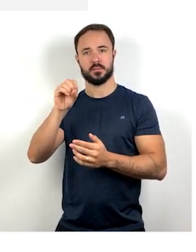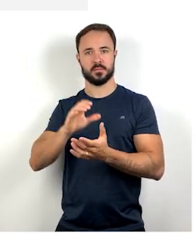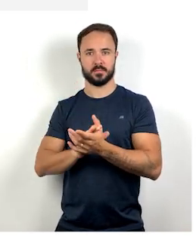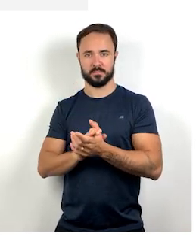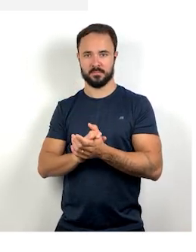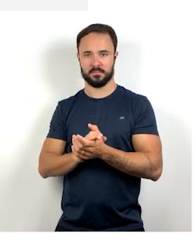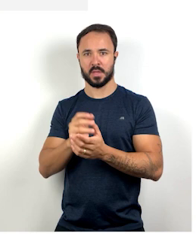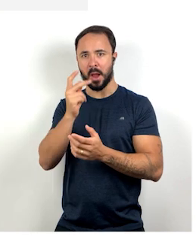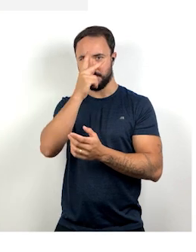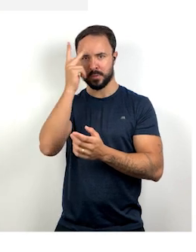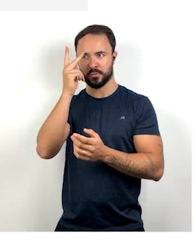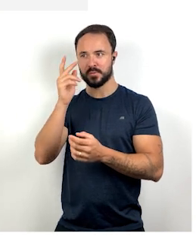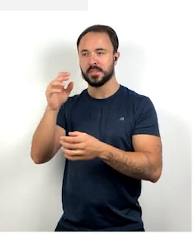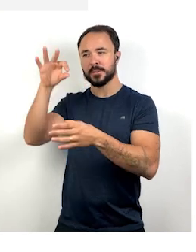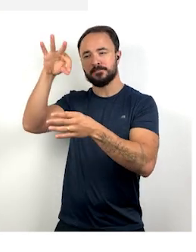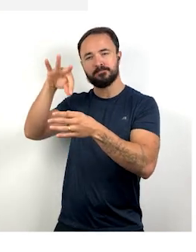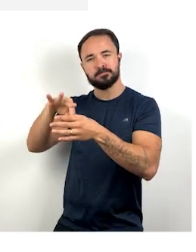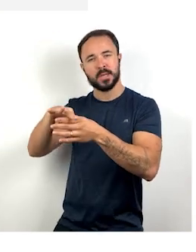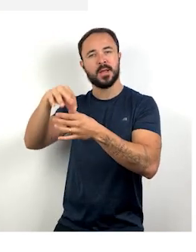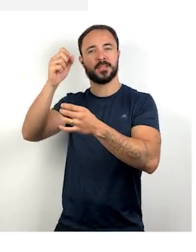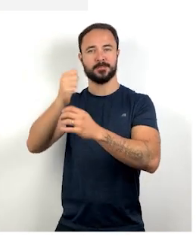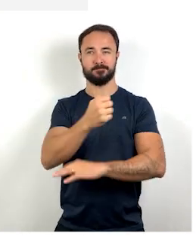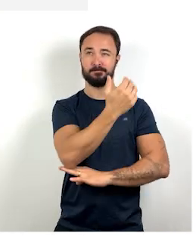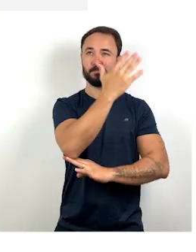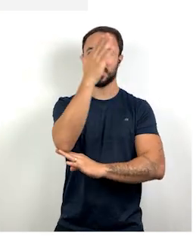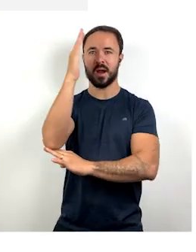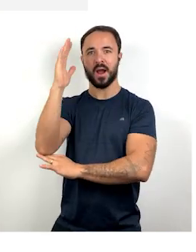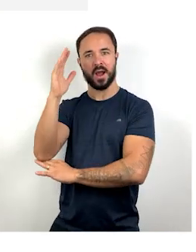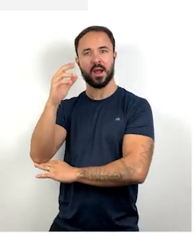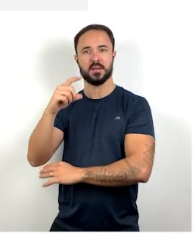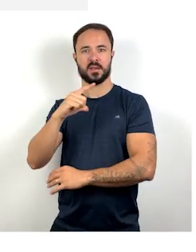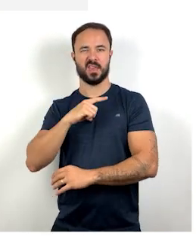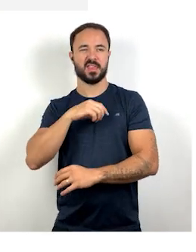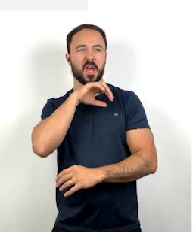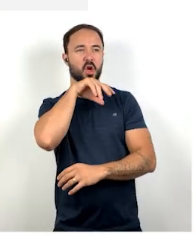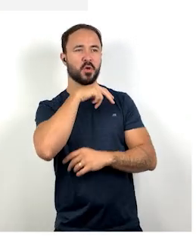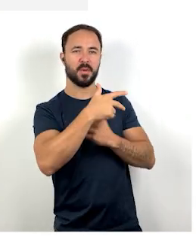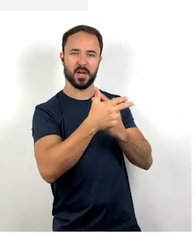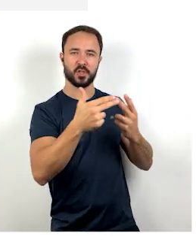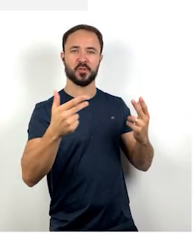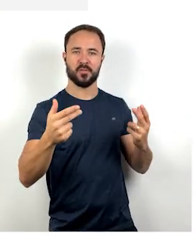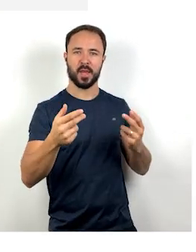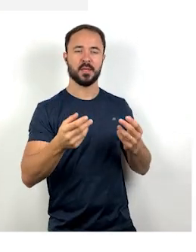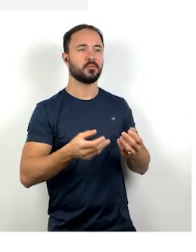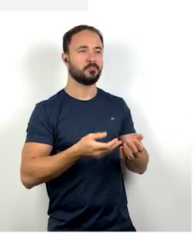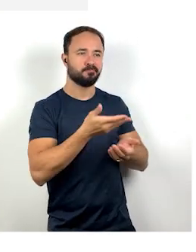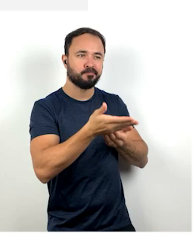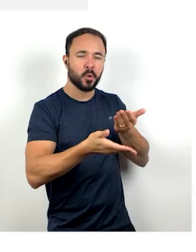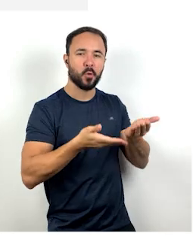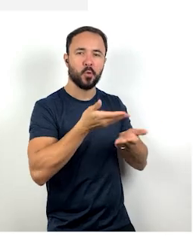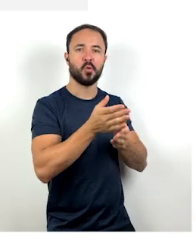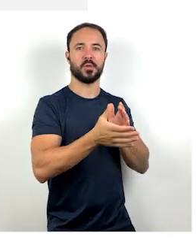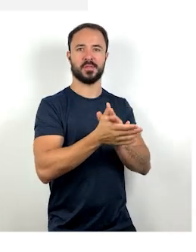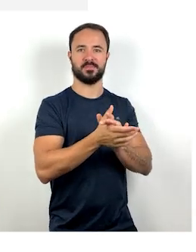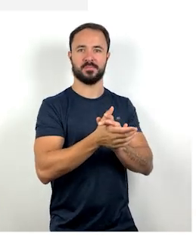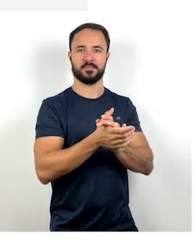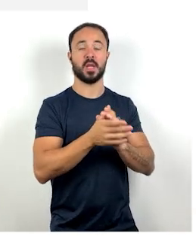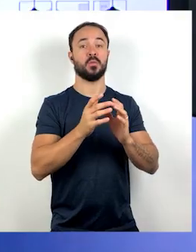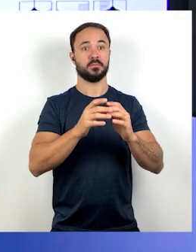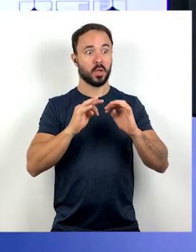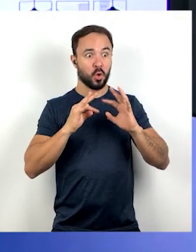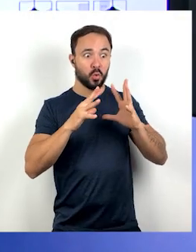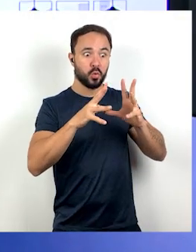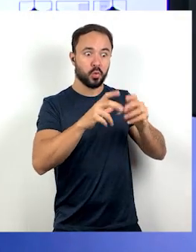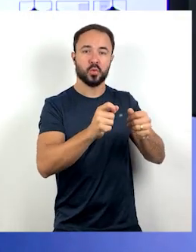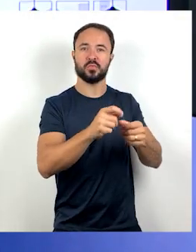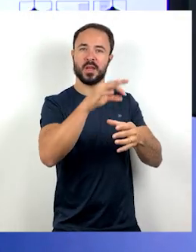elas criam animais, né? Onde elas vivem de tudo que é produzido ali naquele espaço,